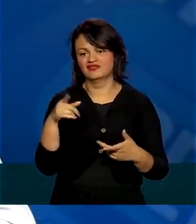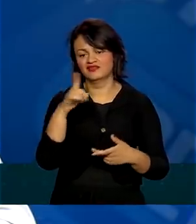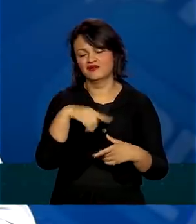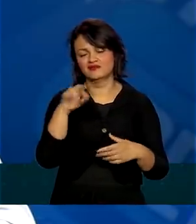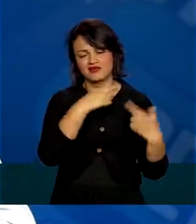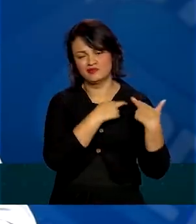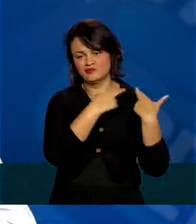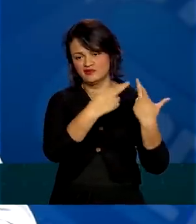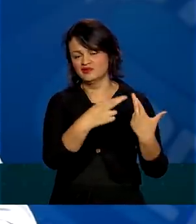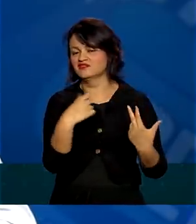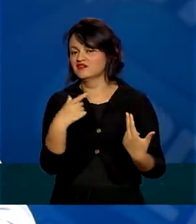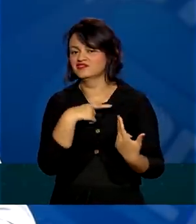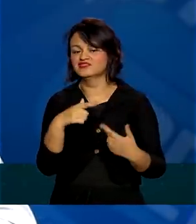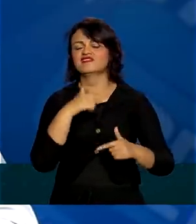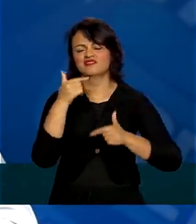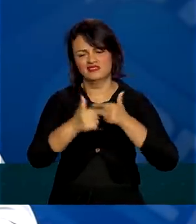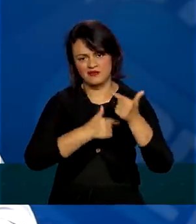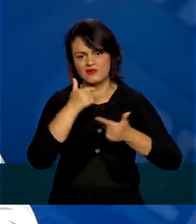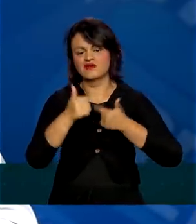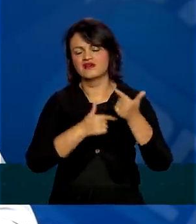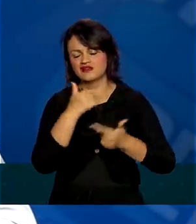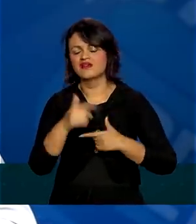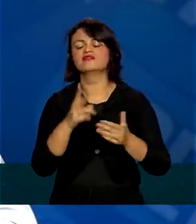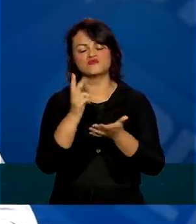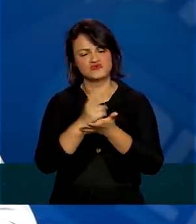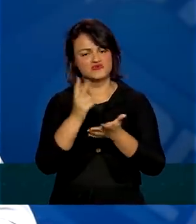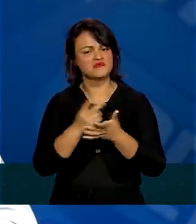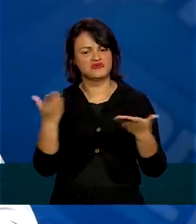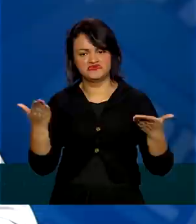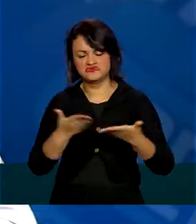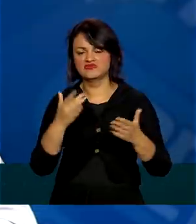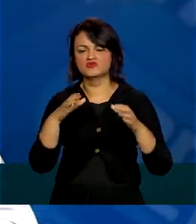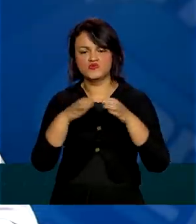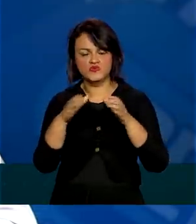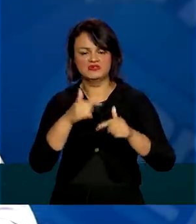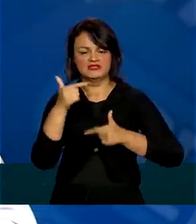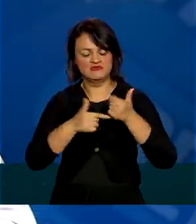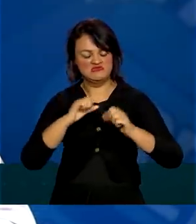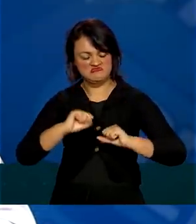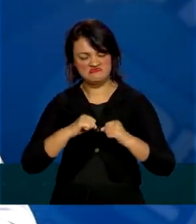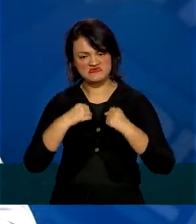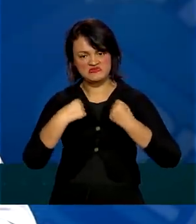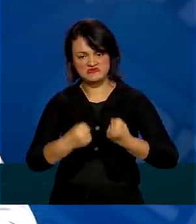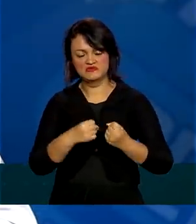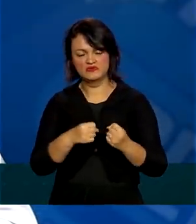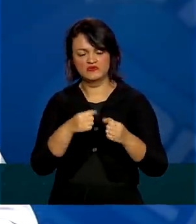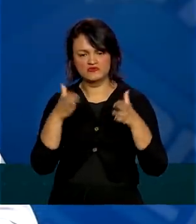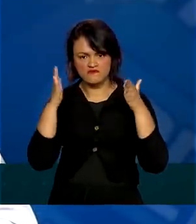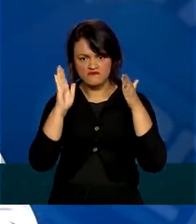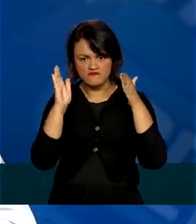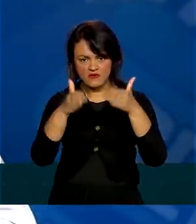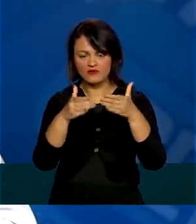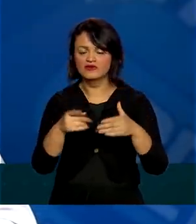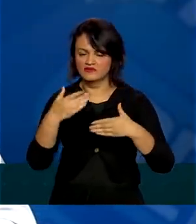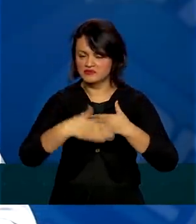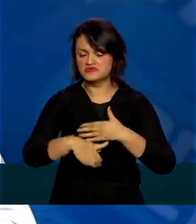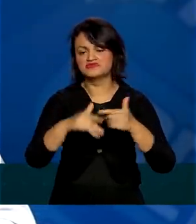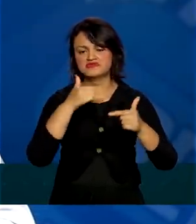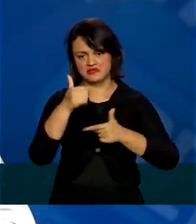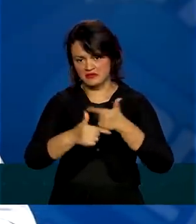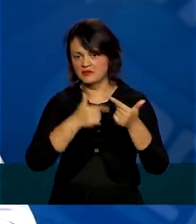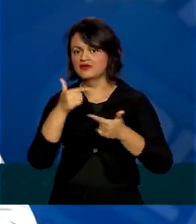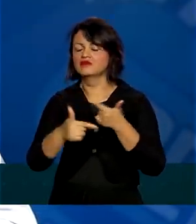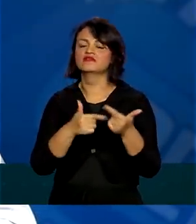nossa responsabilidade, vai trabalhar e está trabalhando toda a equipe, trabalhando com toda a garra, com toda a intensidade, e vamos trabalhar,